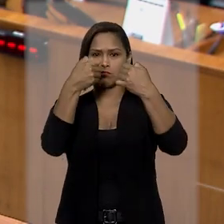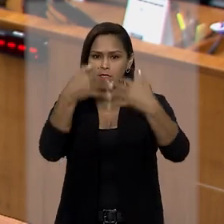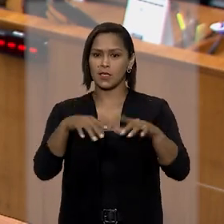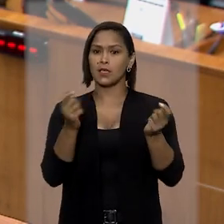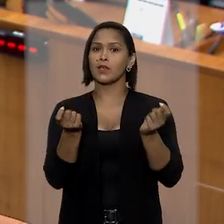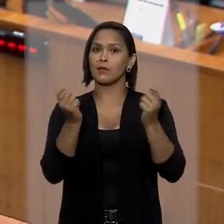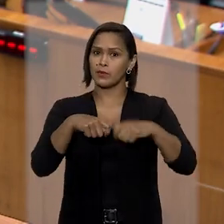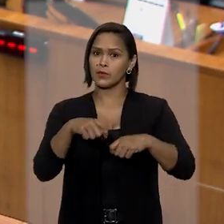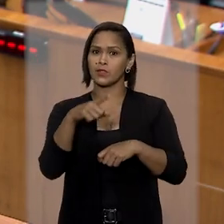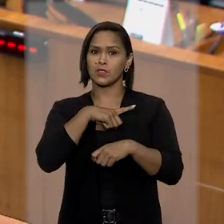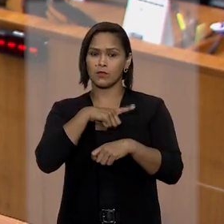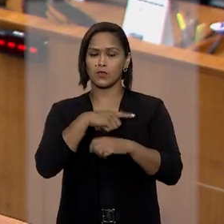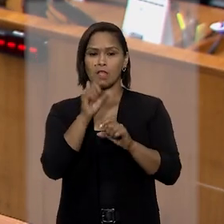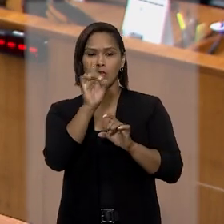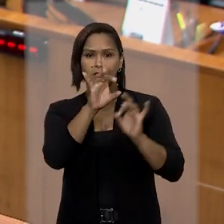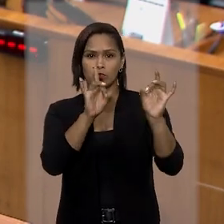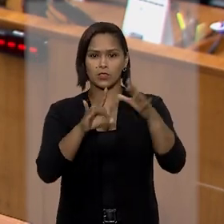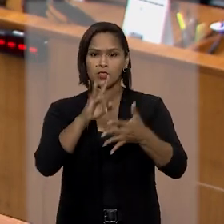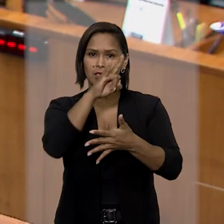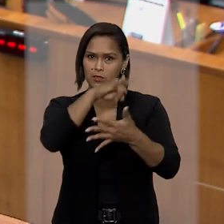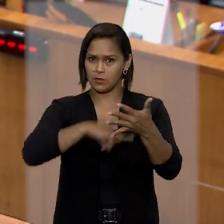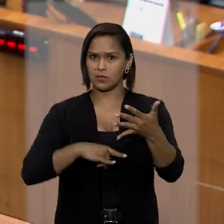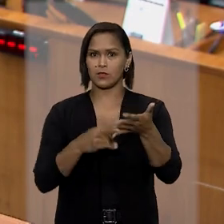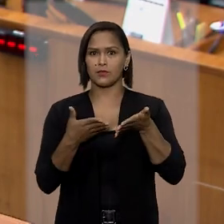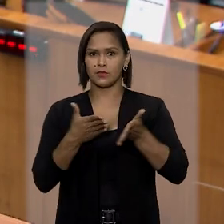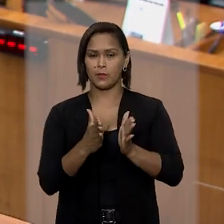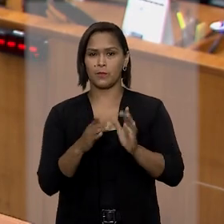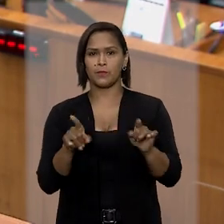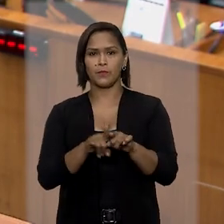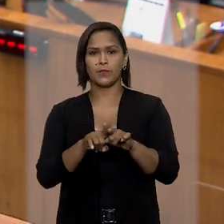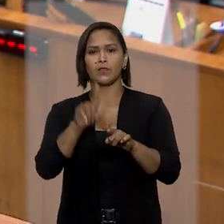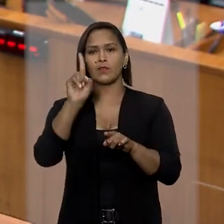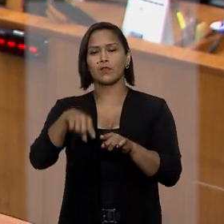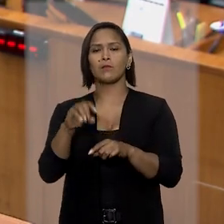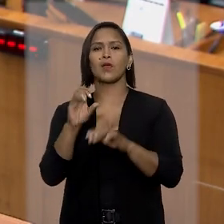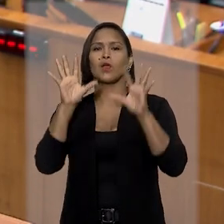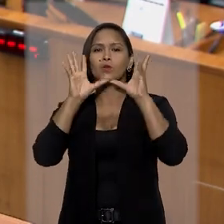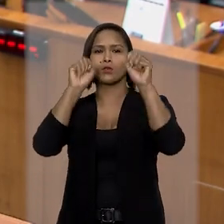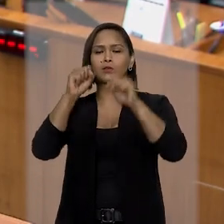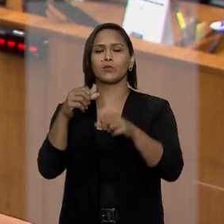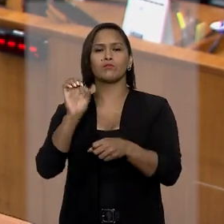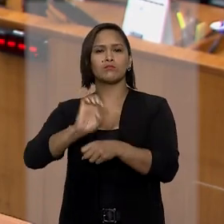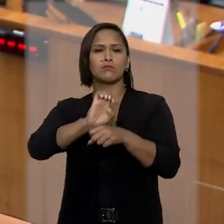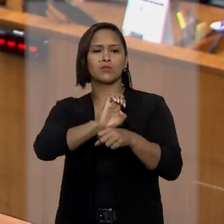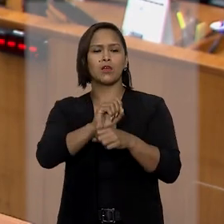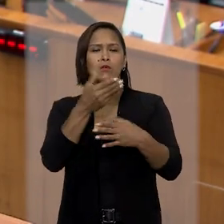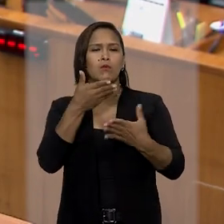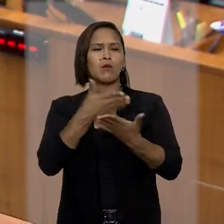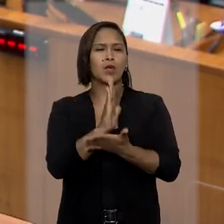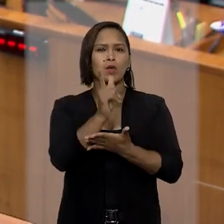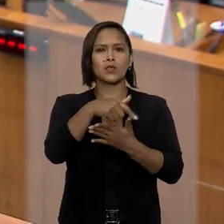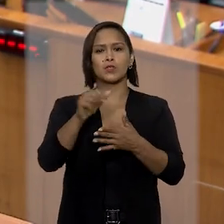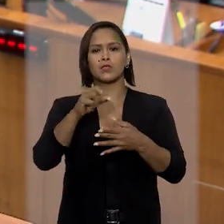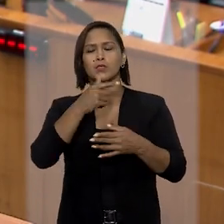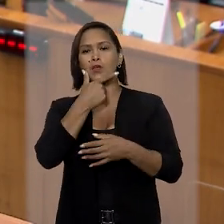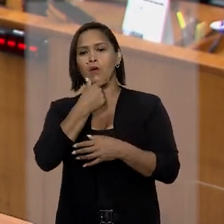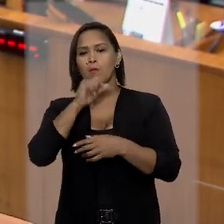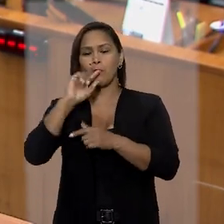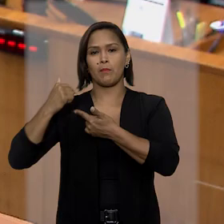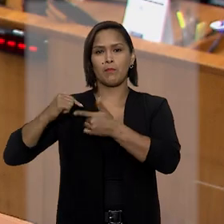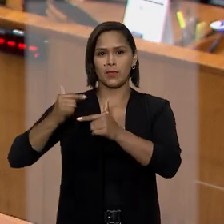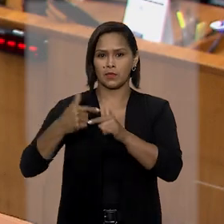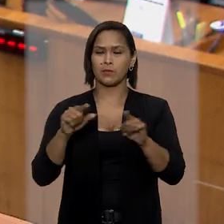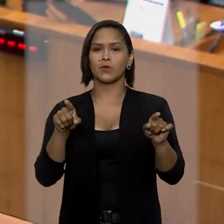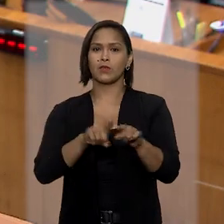essa condição fosse indicada na certidão de nascimento. Além disso, o Tribunal Estadual não reconheceu os efeitos patrimoniais